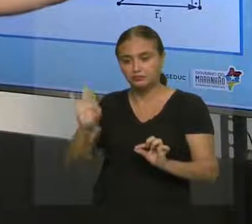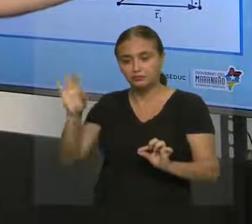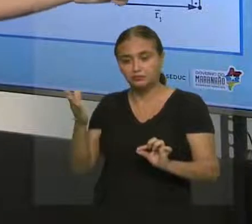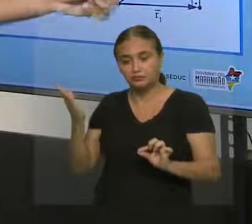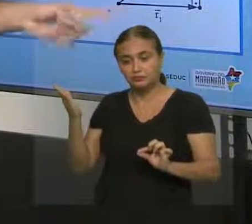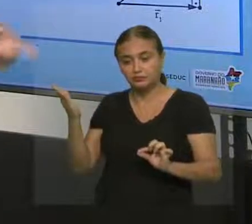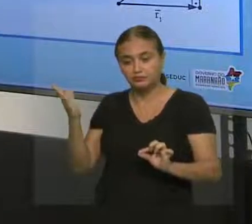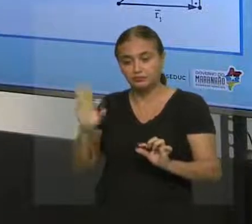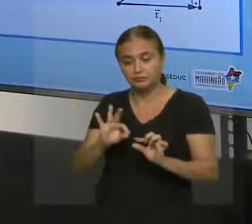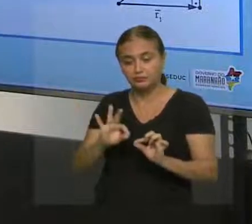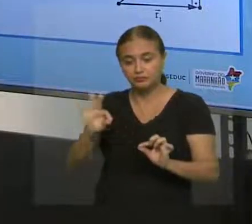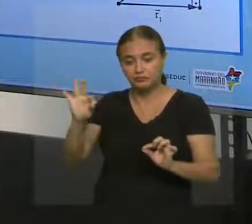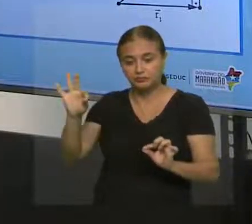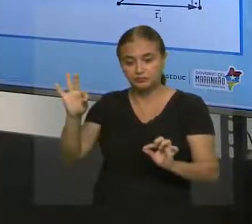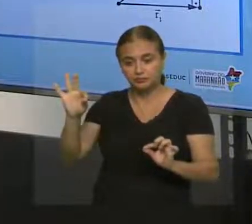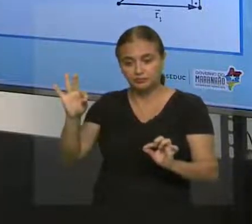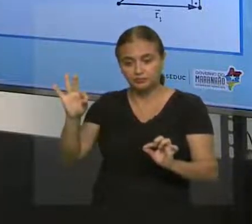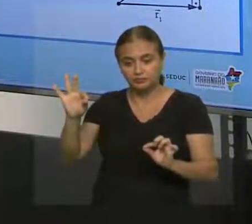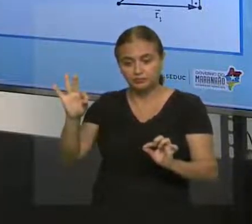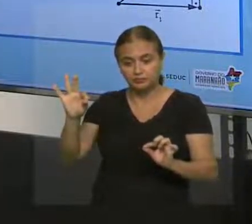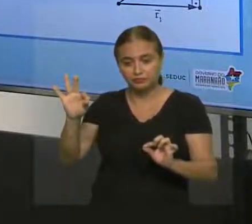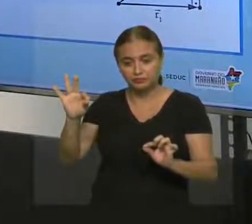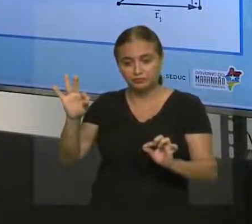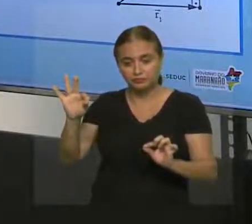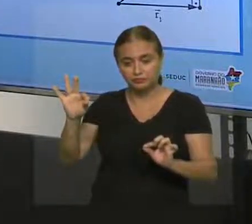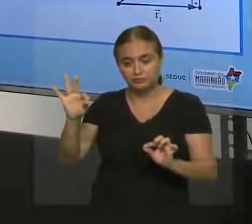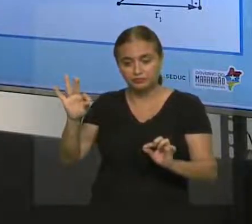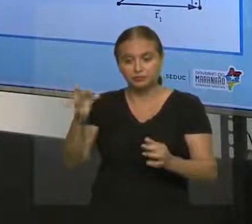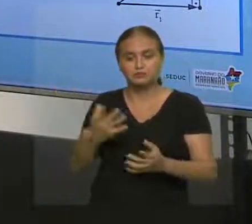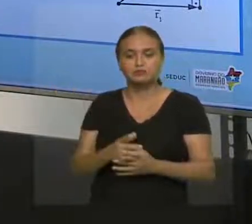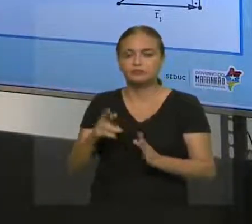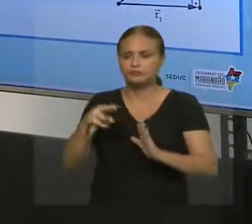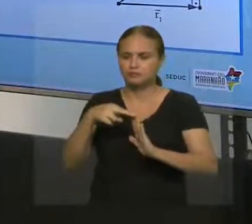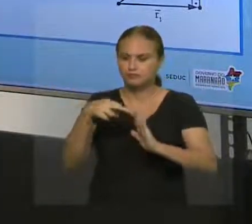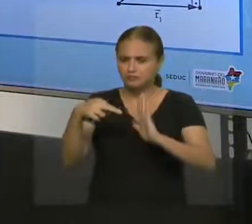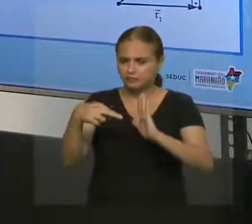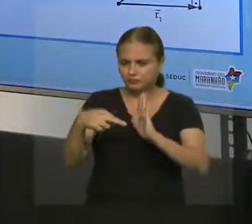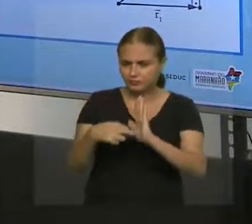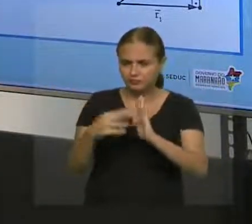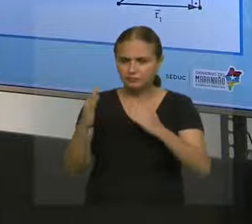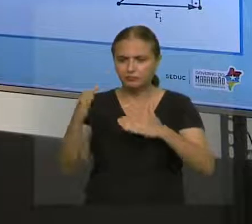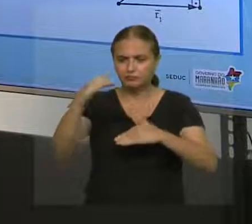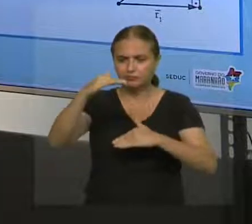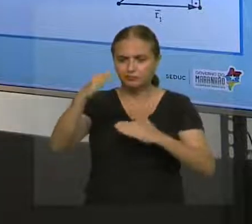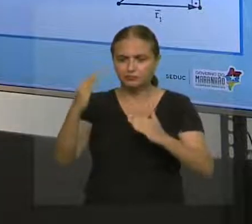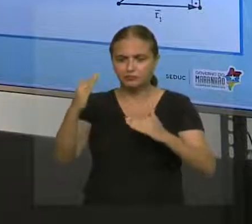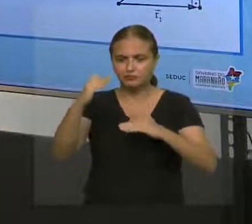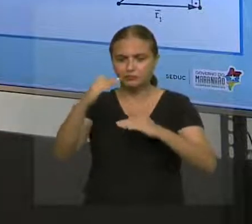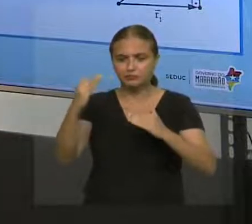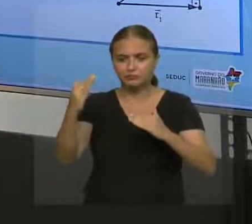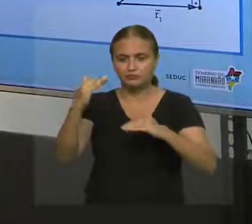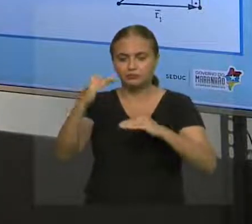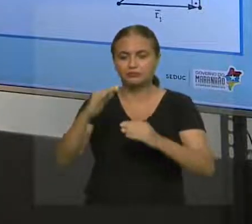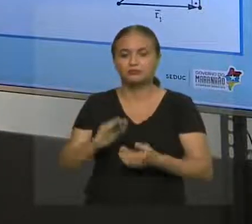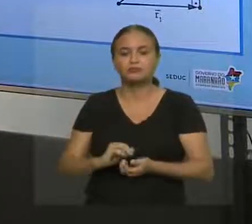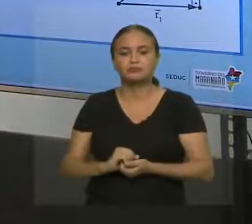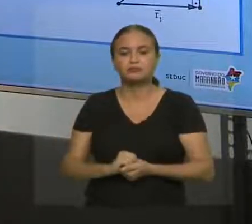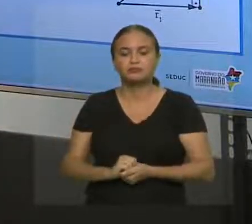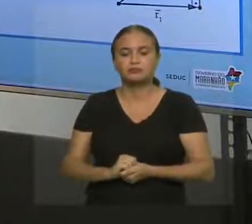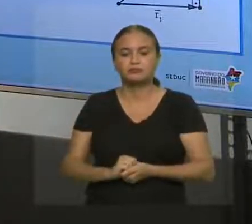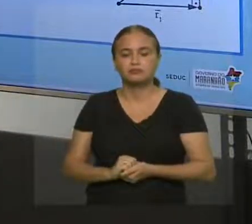ó. Isso aqui seria já pela regra do polígono que eu vou falar para vocês. Mas só para você ter uma noção, para você ter já uma ideia que eu vou falar para vocês,